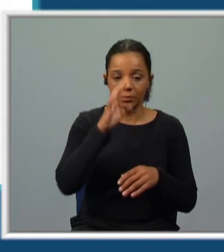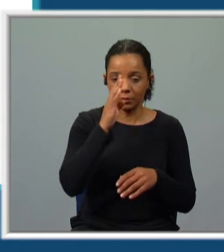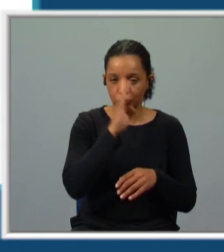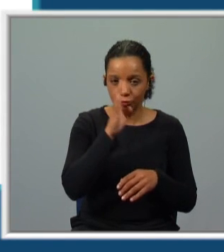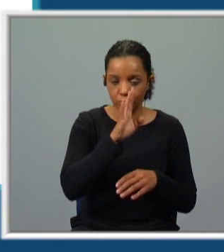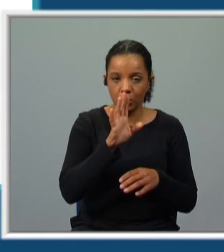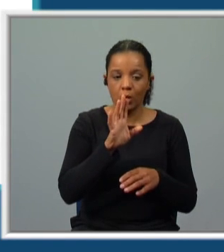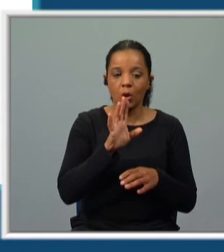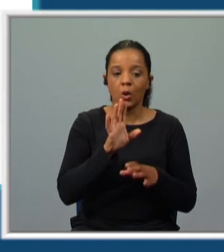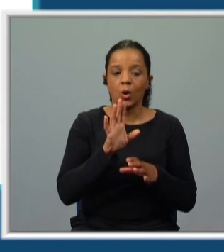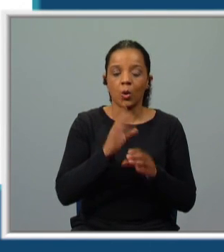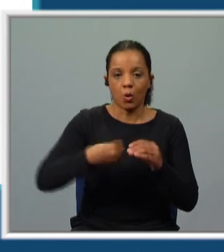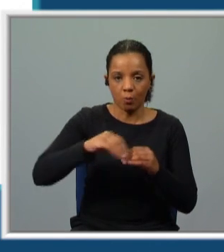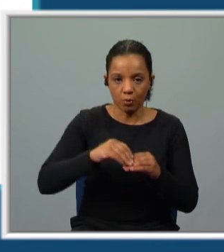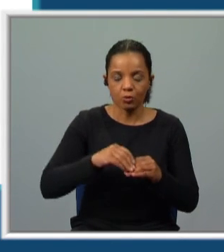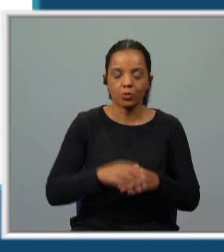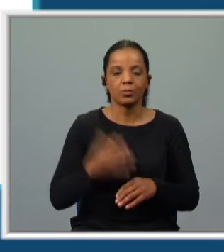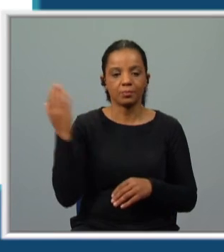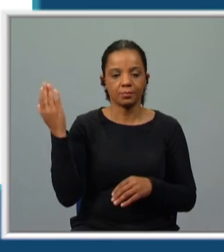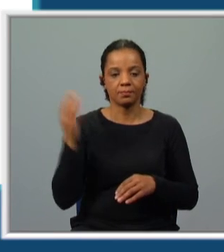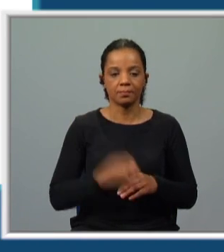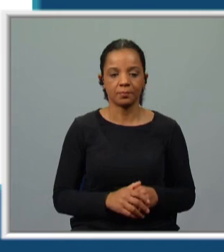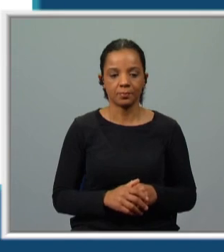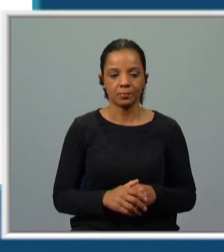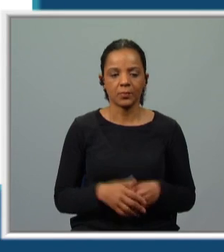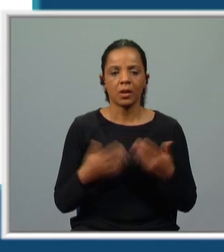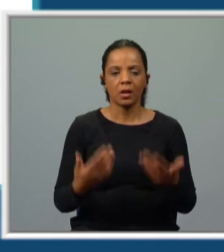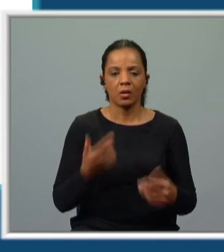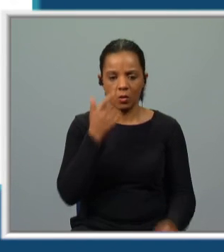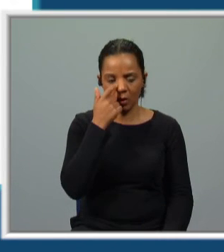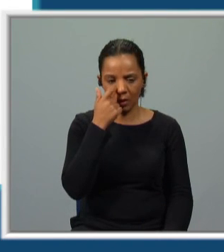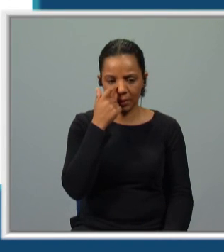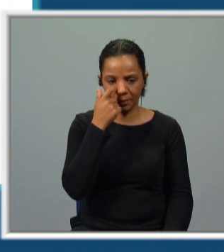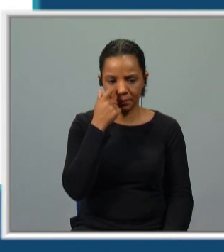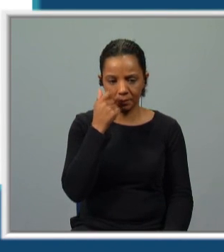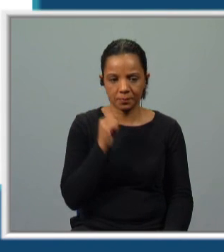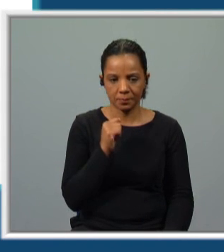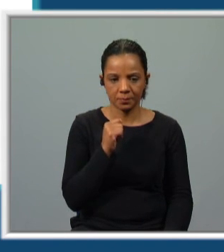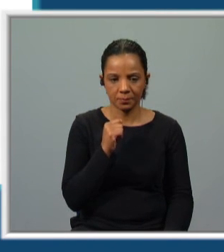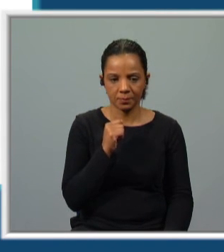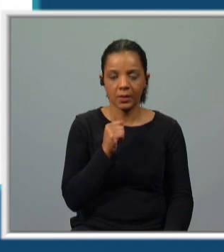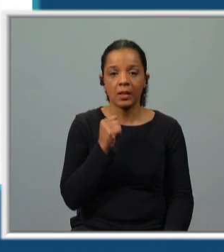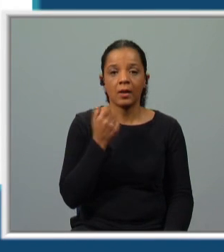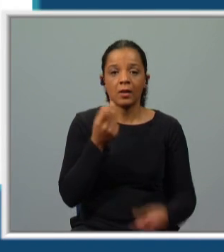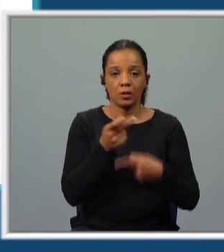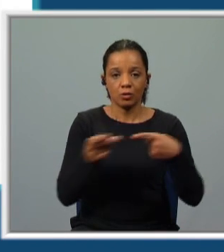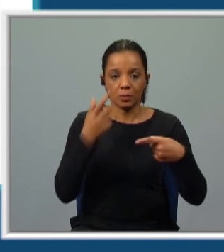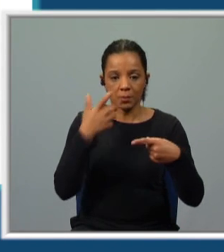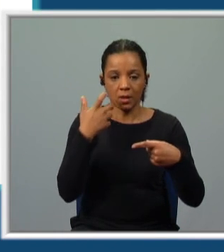desistido se percebesse que matara Manuel. E agora, vamos sublinhar as formas verbais não finitas.